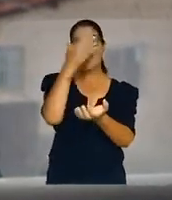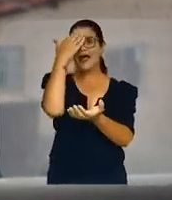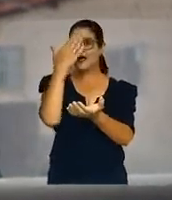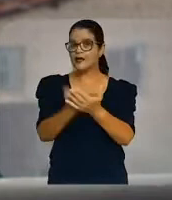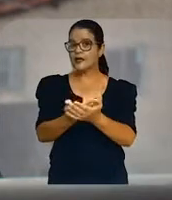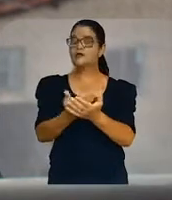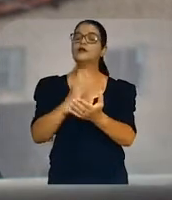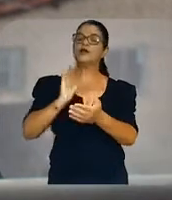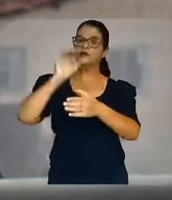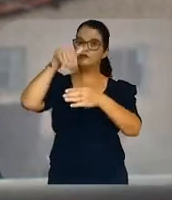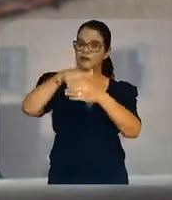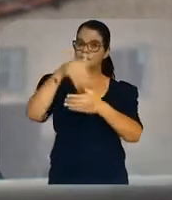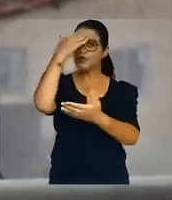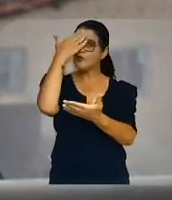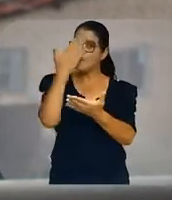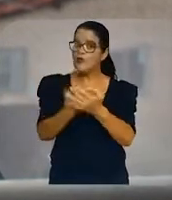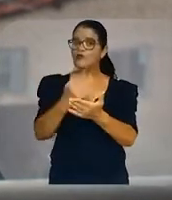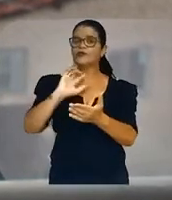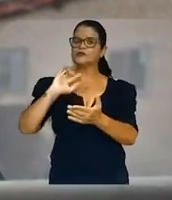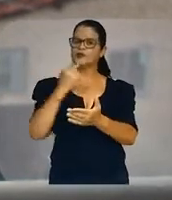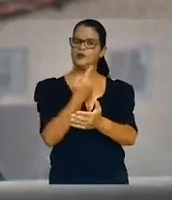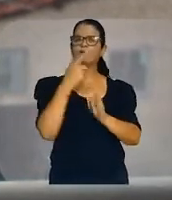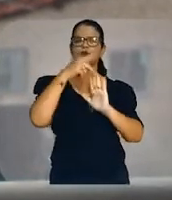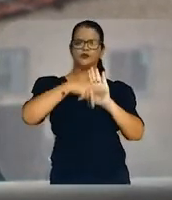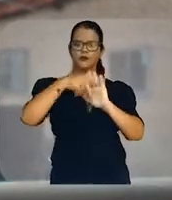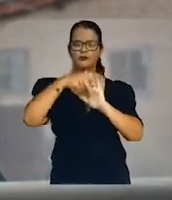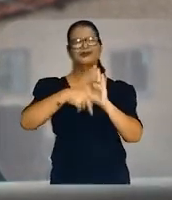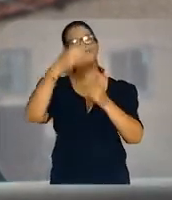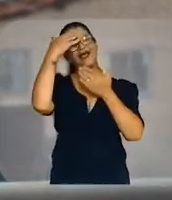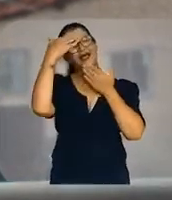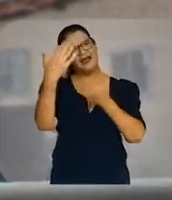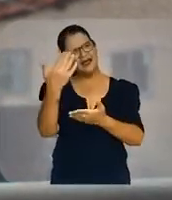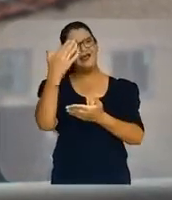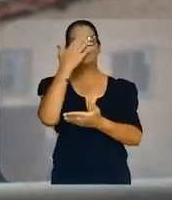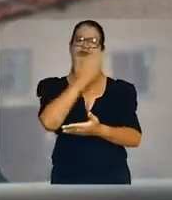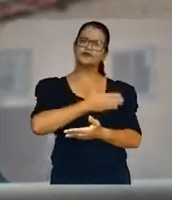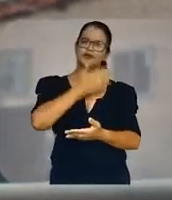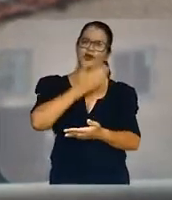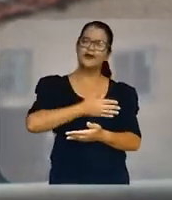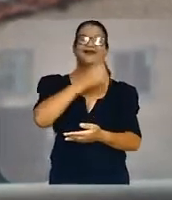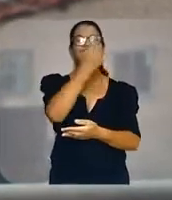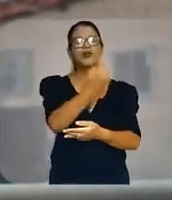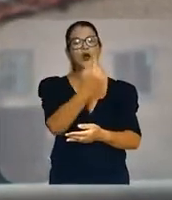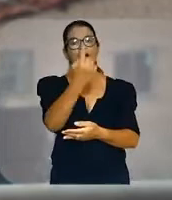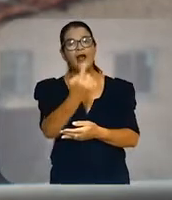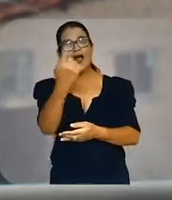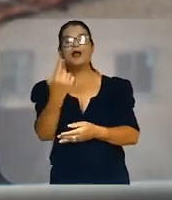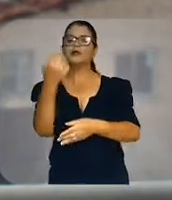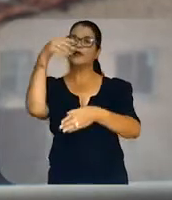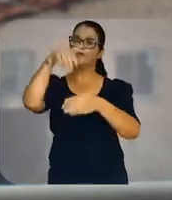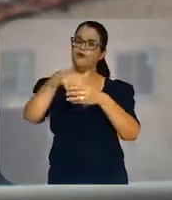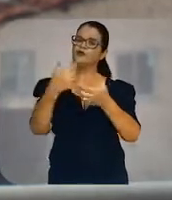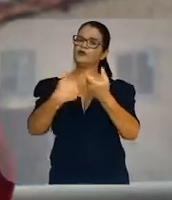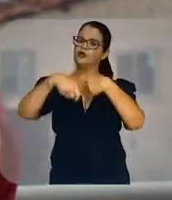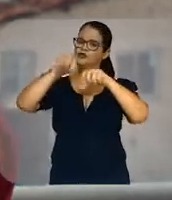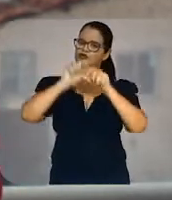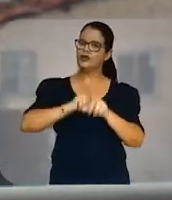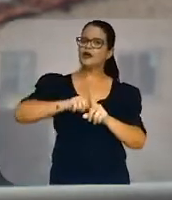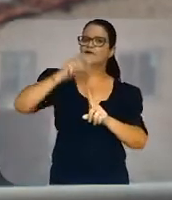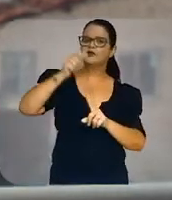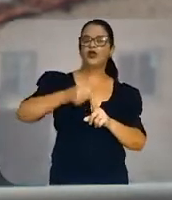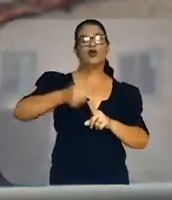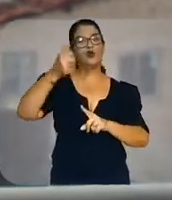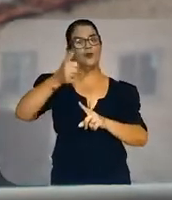acreditaram e depositaram sua confiança no nosso projeto. Agradeço de coração cada um dos votos que nos deram a